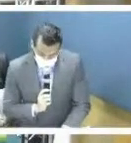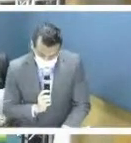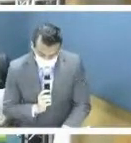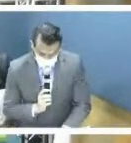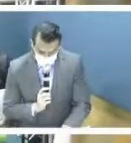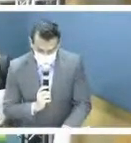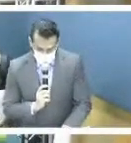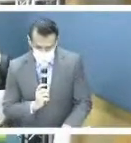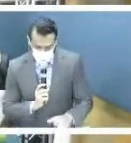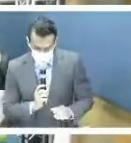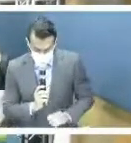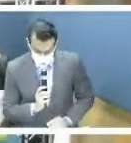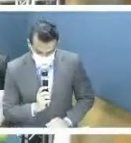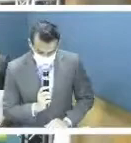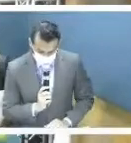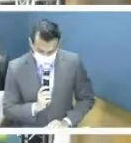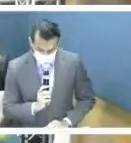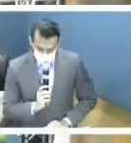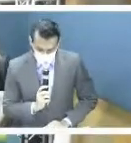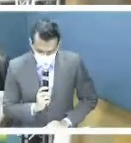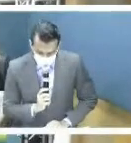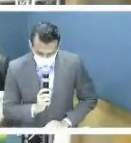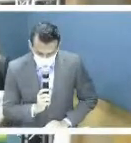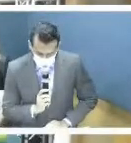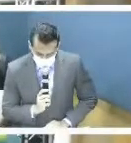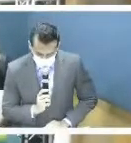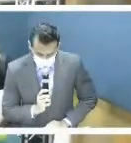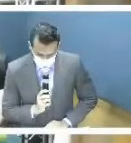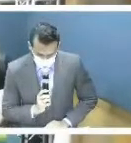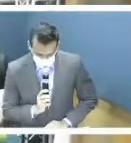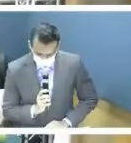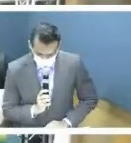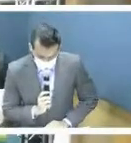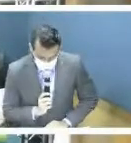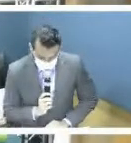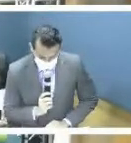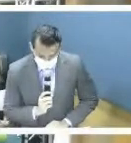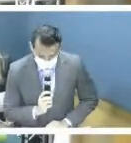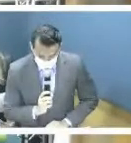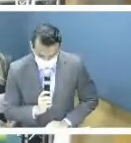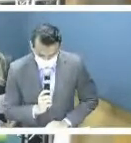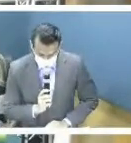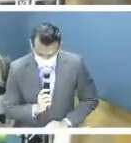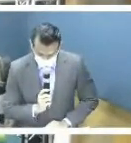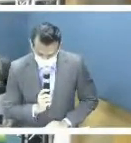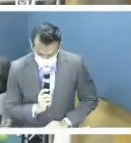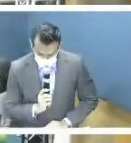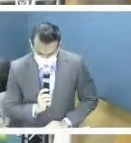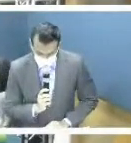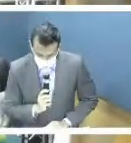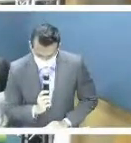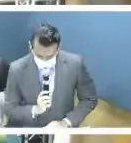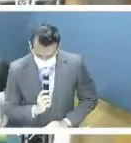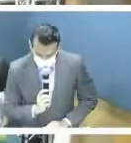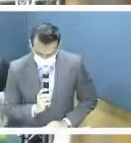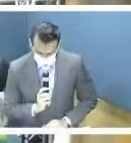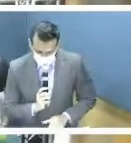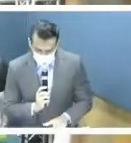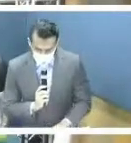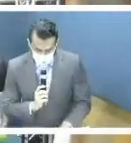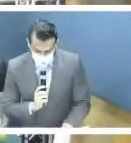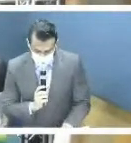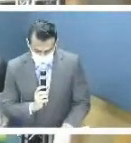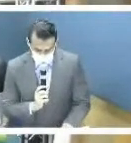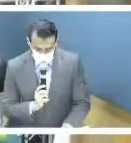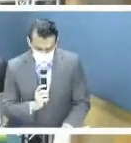a fim de aumentar a conscientização pública sobre a doença, além de suas consequências sociais e econômicas.